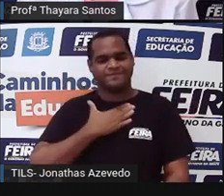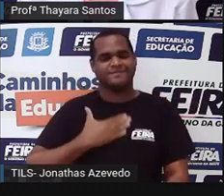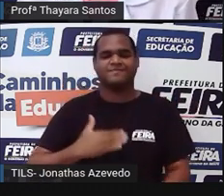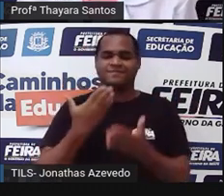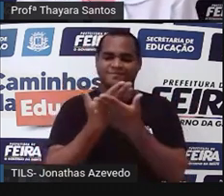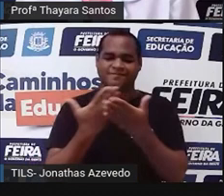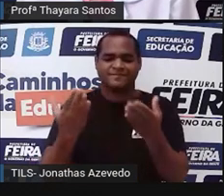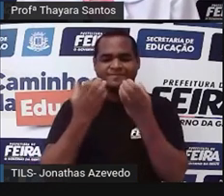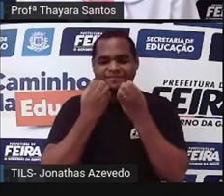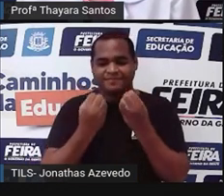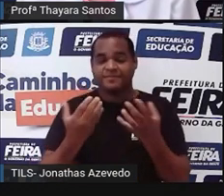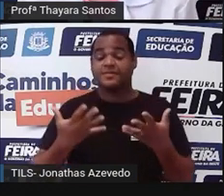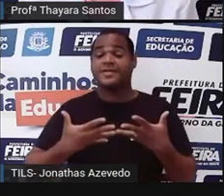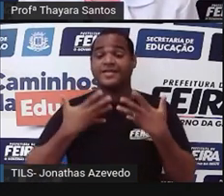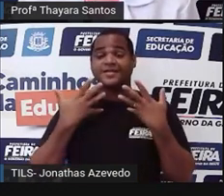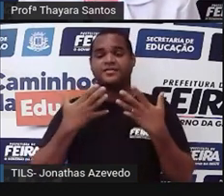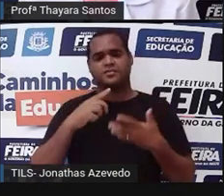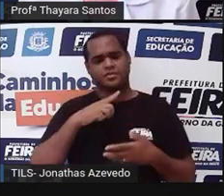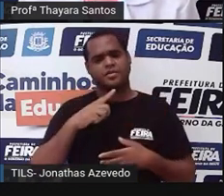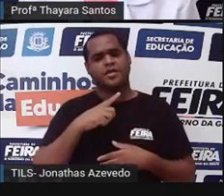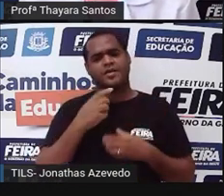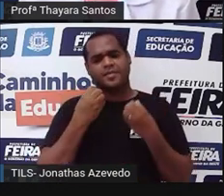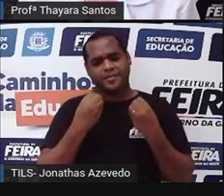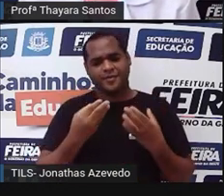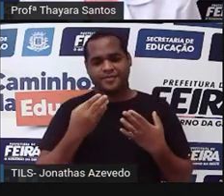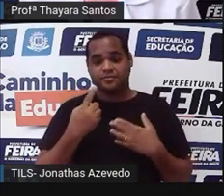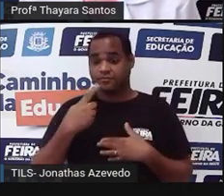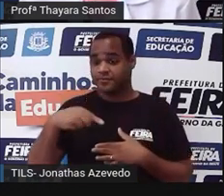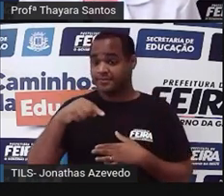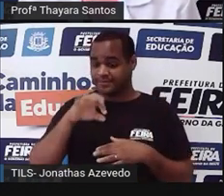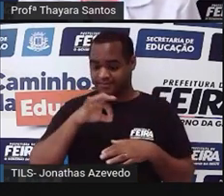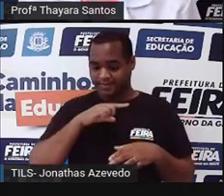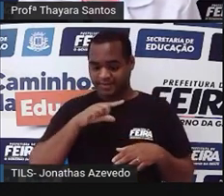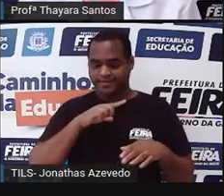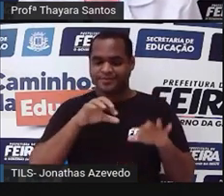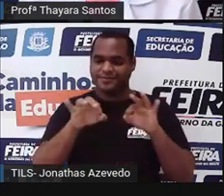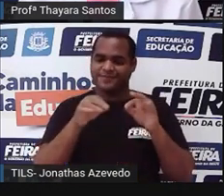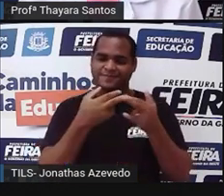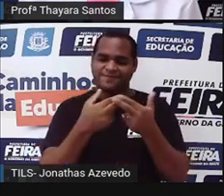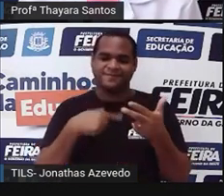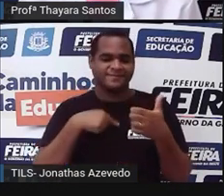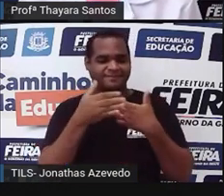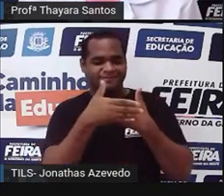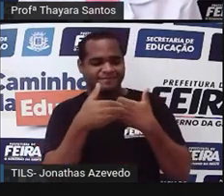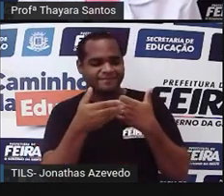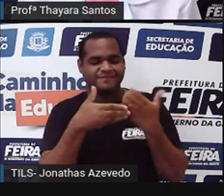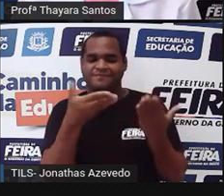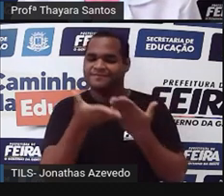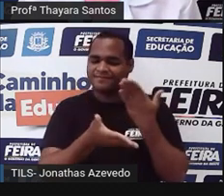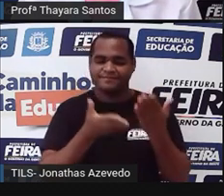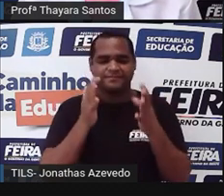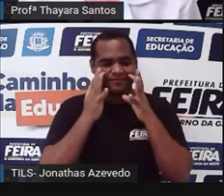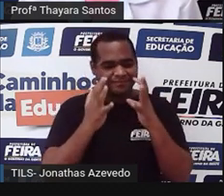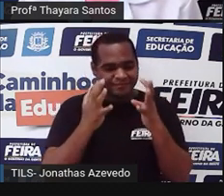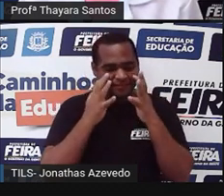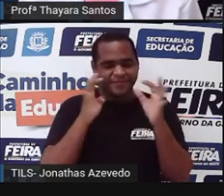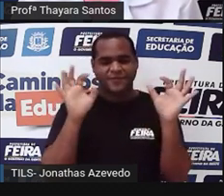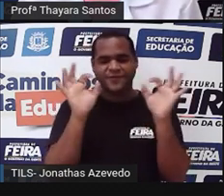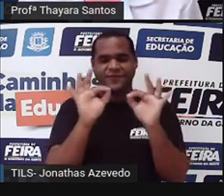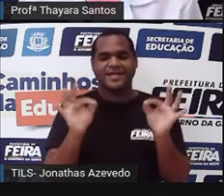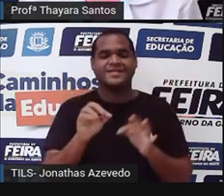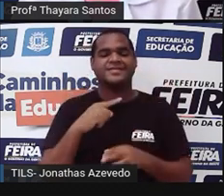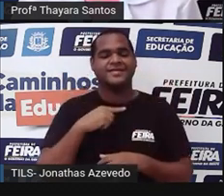vocês aqui, é uma alegria muito grande, porque tudo aqui tem sido preparado com muito carinho. E a gente fica muito feliz de ver que vocês estão